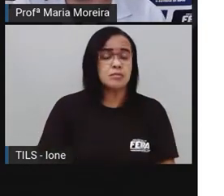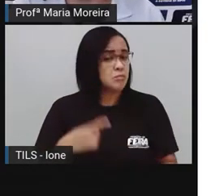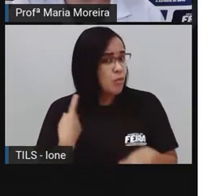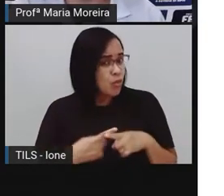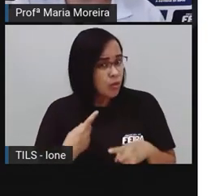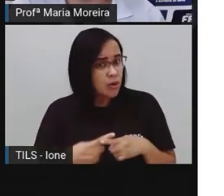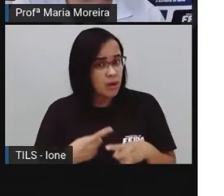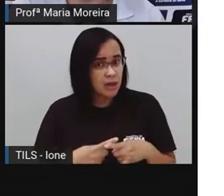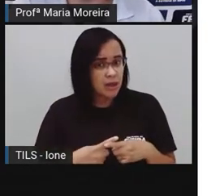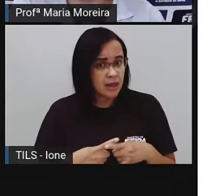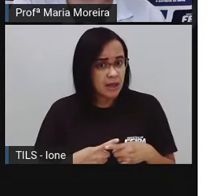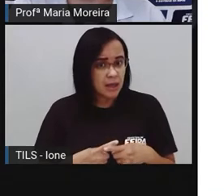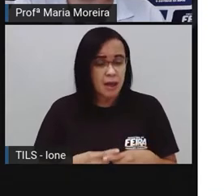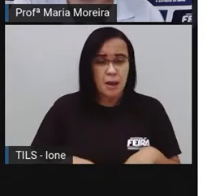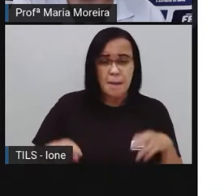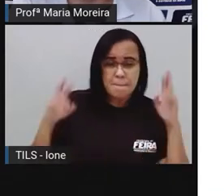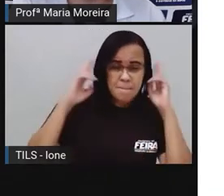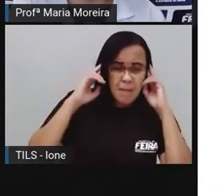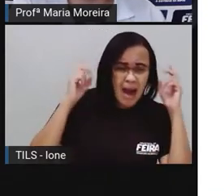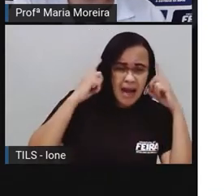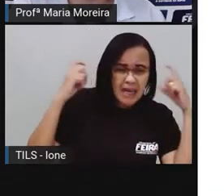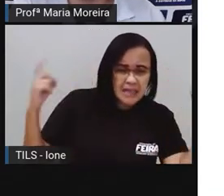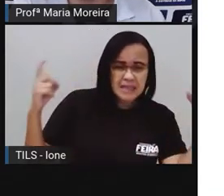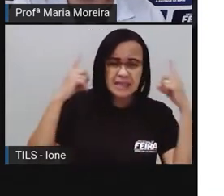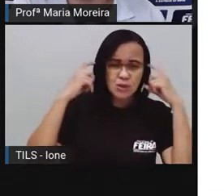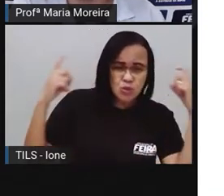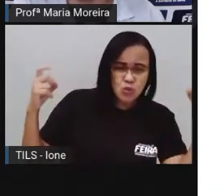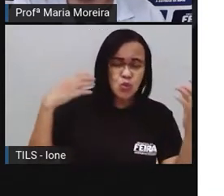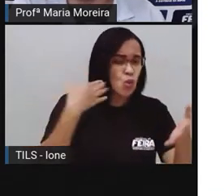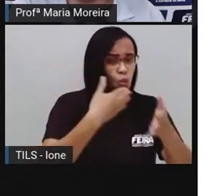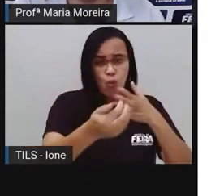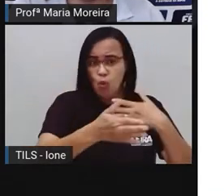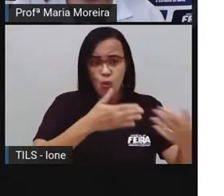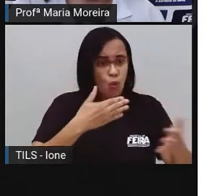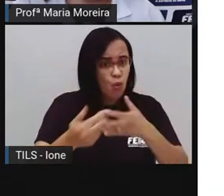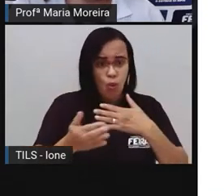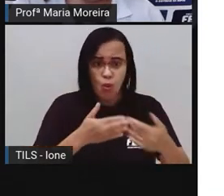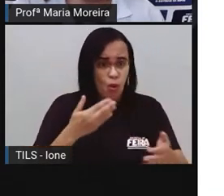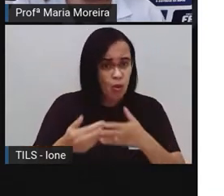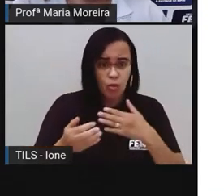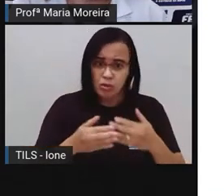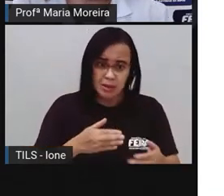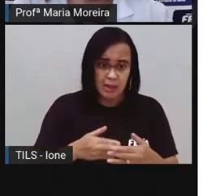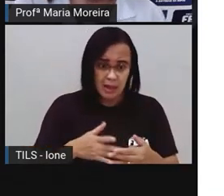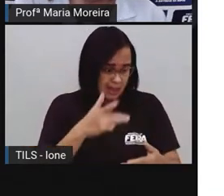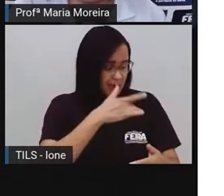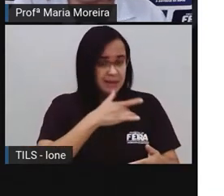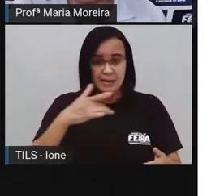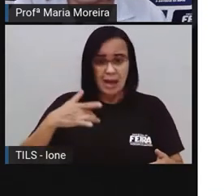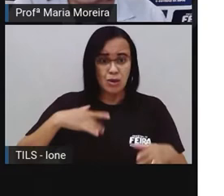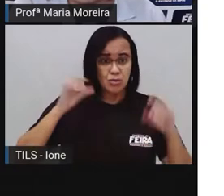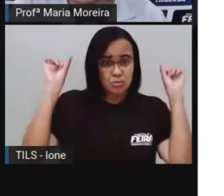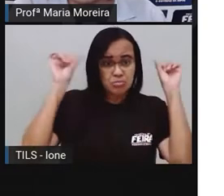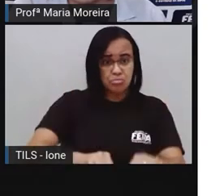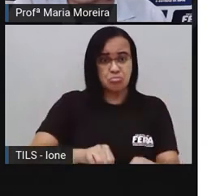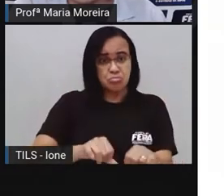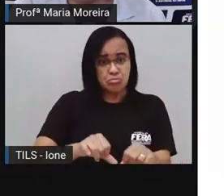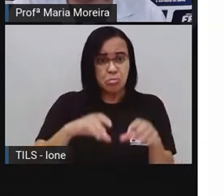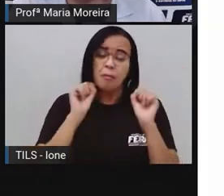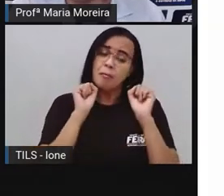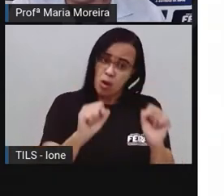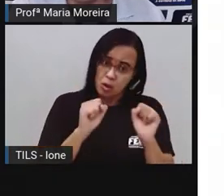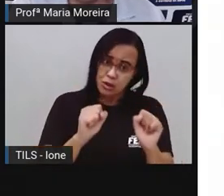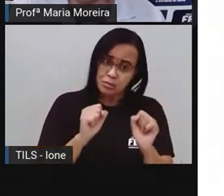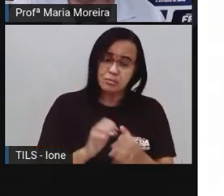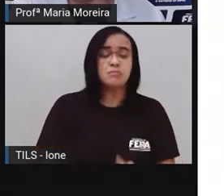é qualquer emissão de ruído ou som que possa aí prejudicar a saúde, o sossego e o bem-estar dos indivíduos, tá?